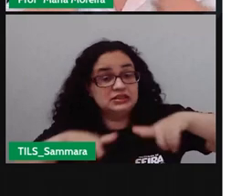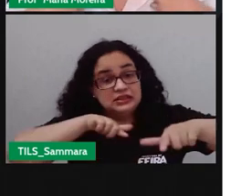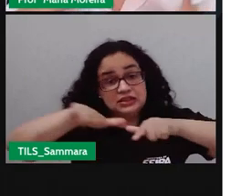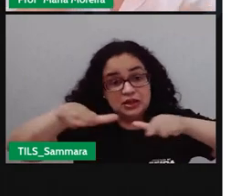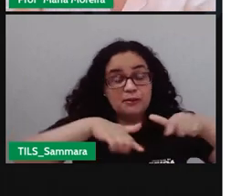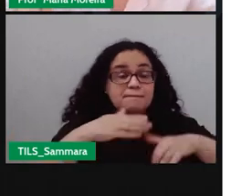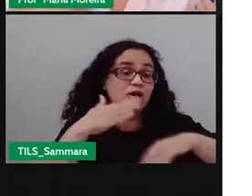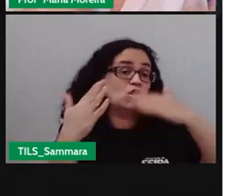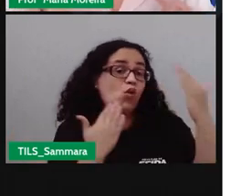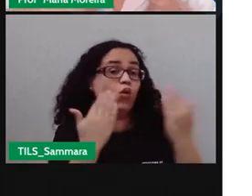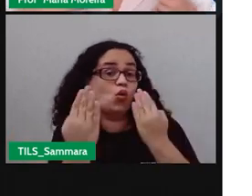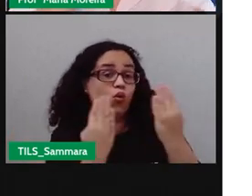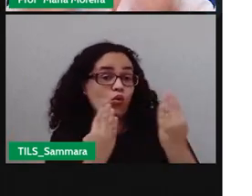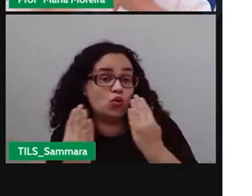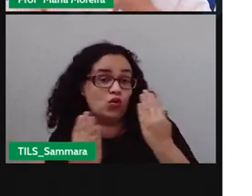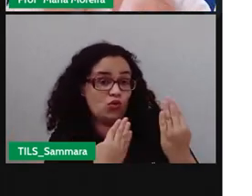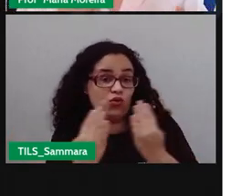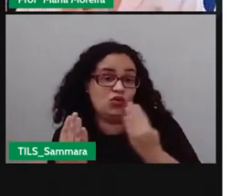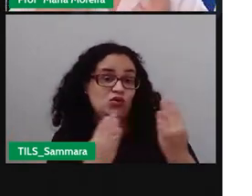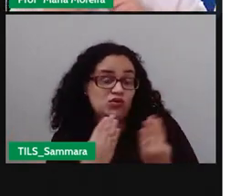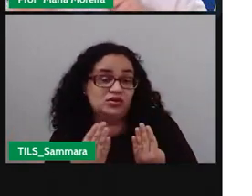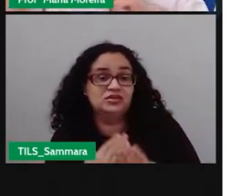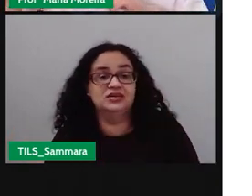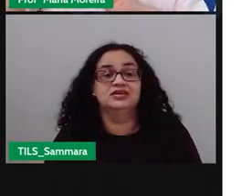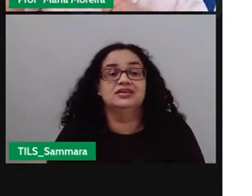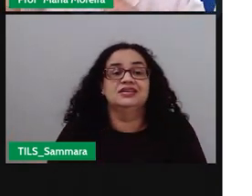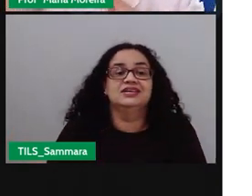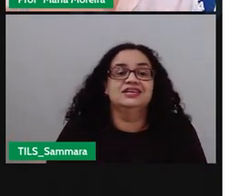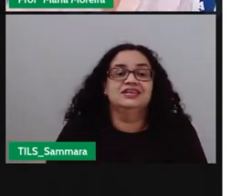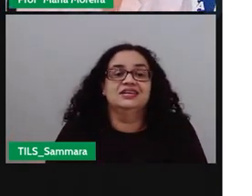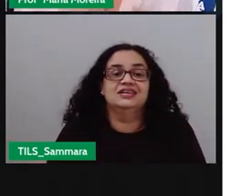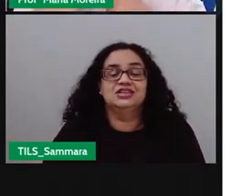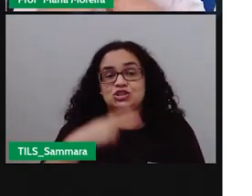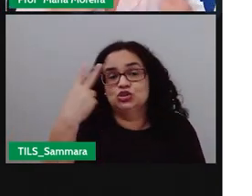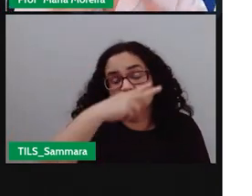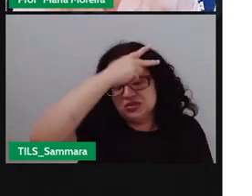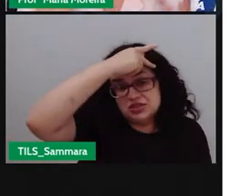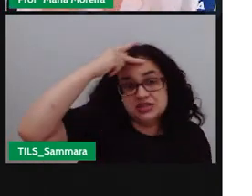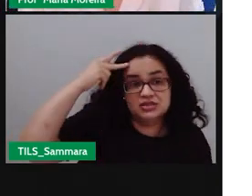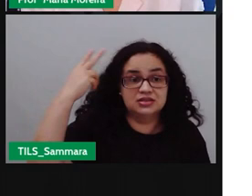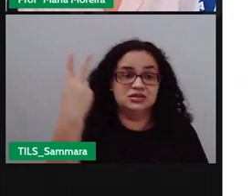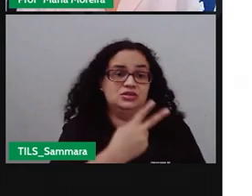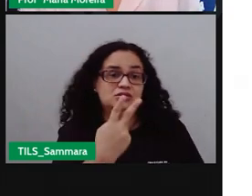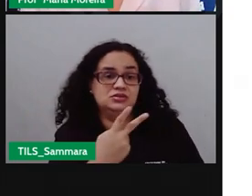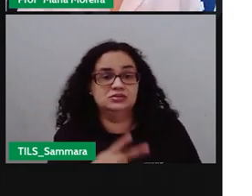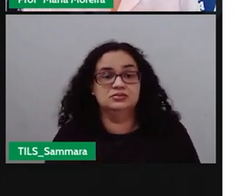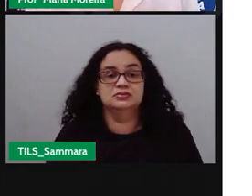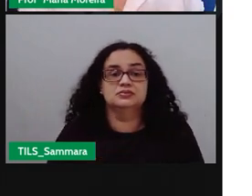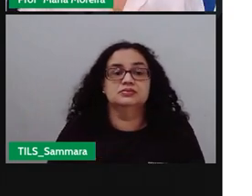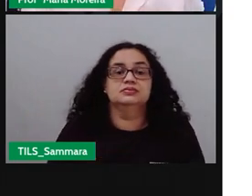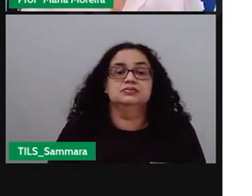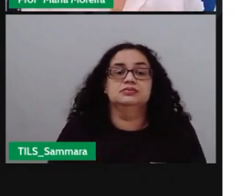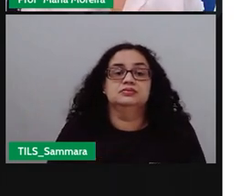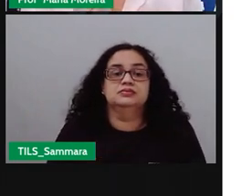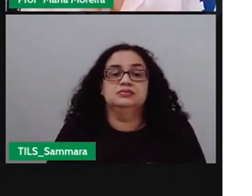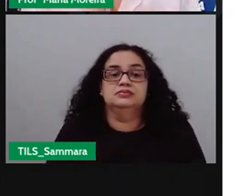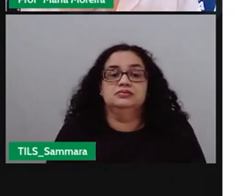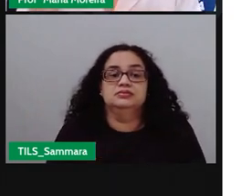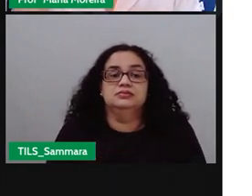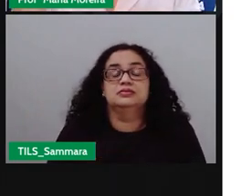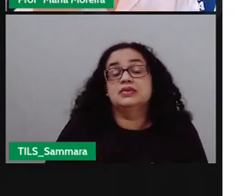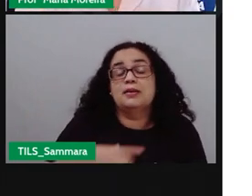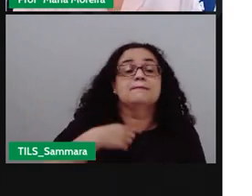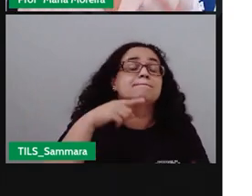conversa, esse diálogo, né? Diálogo, porque é de duas pessoas. Diálogo, duas pessoas, né? Bom, e aí